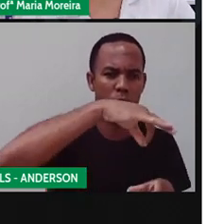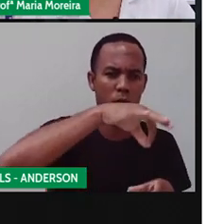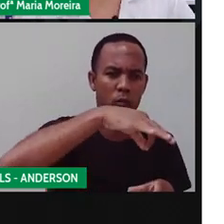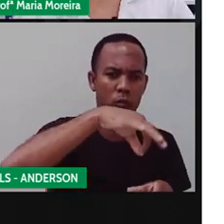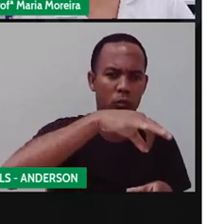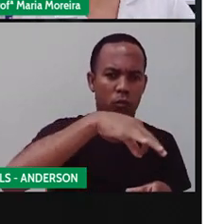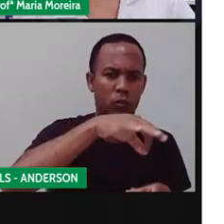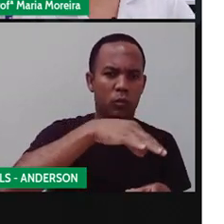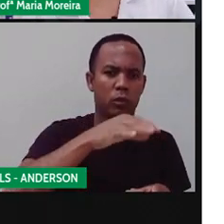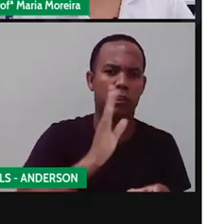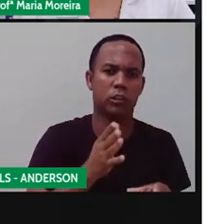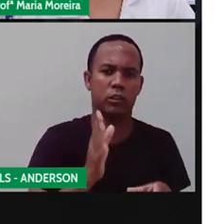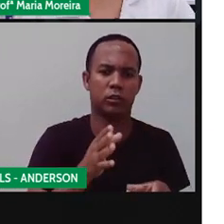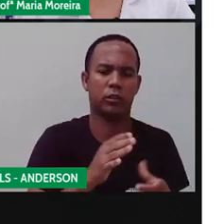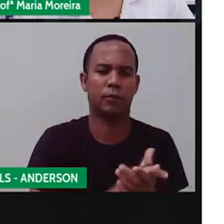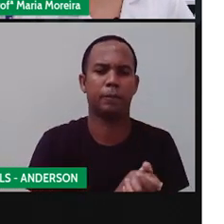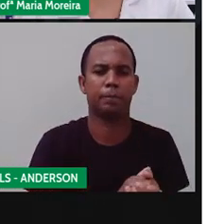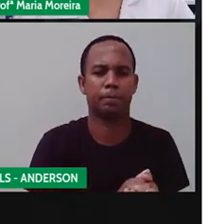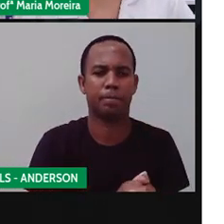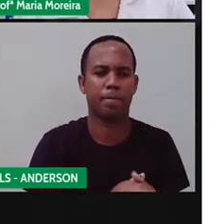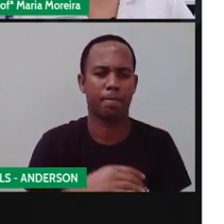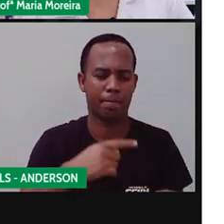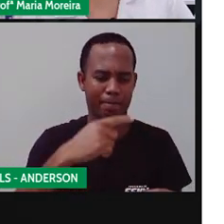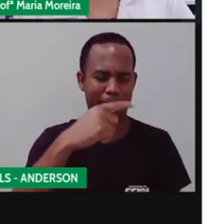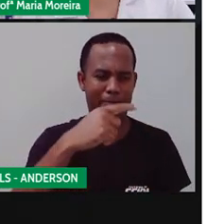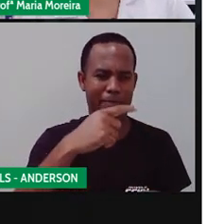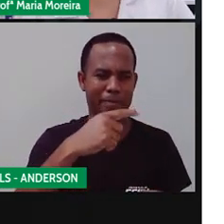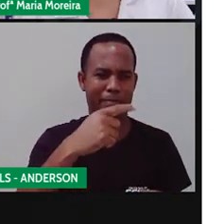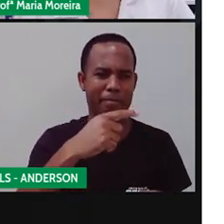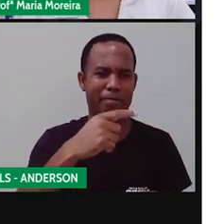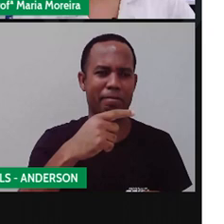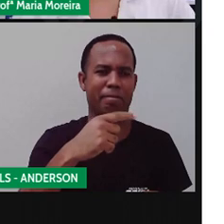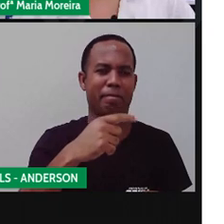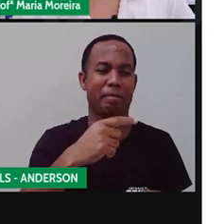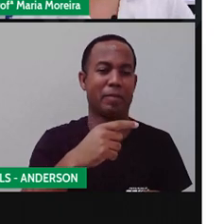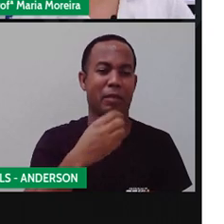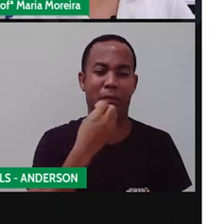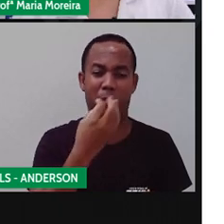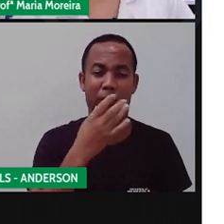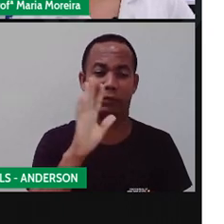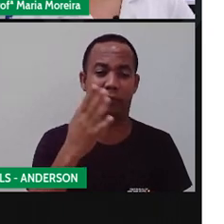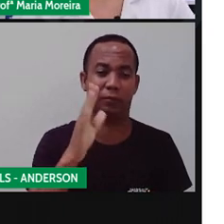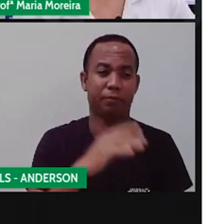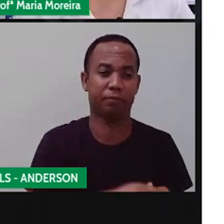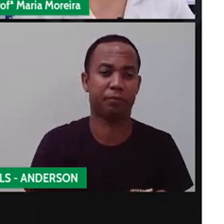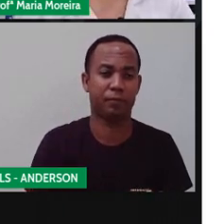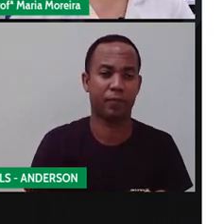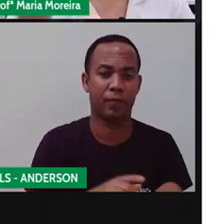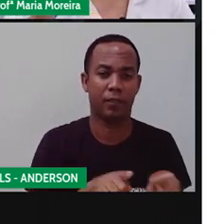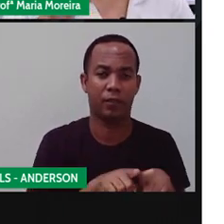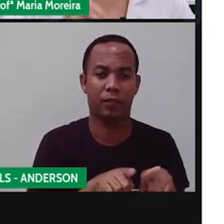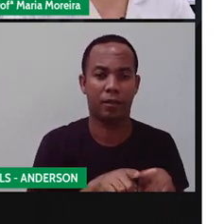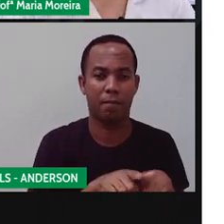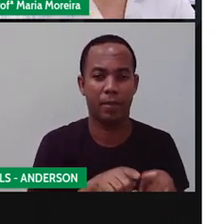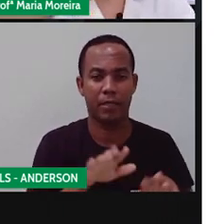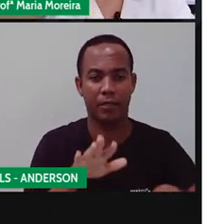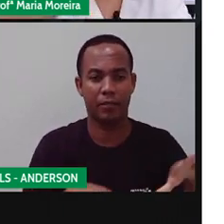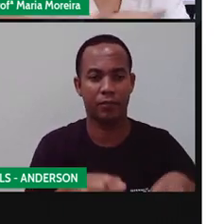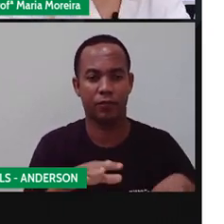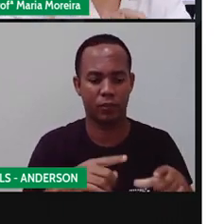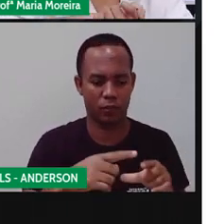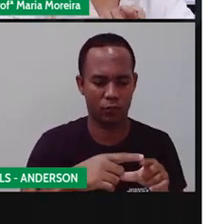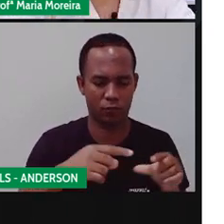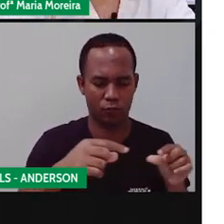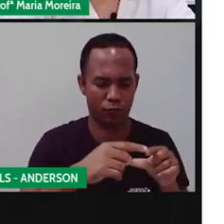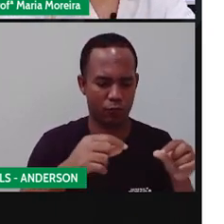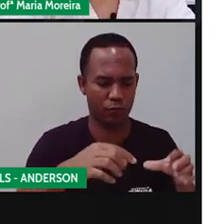já me deu garrafada. O negócio doce, às vezes, bem ruimzinho, ouviu? Infusão, que é quando você põe as folhas, você